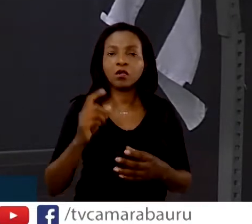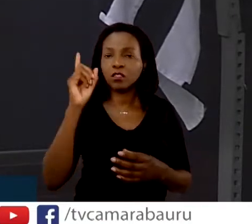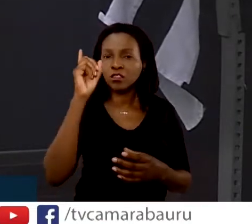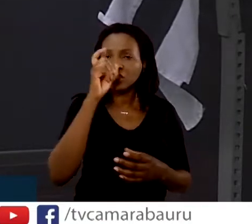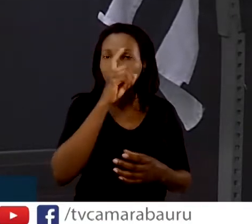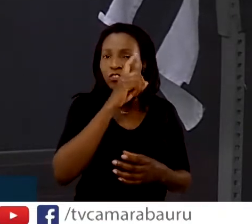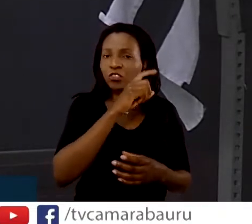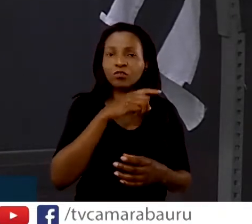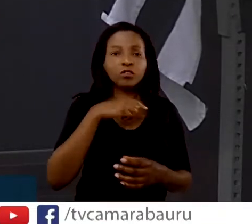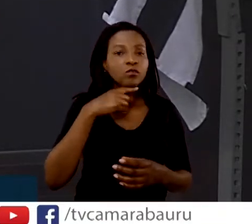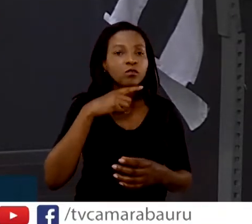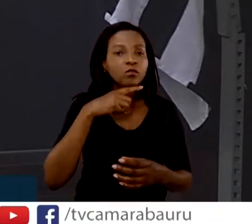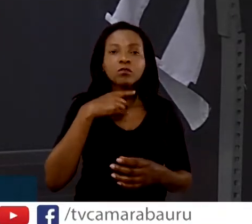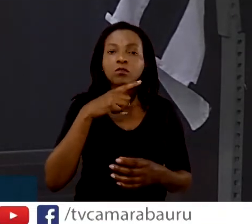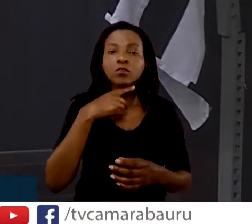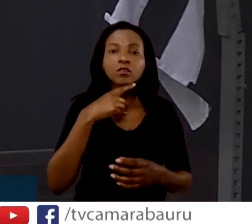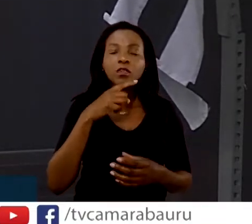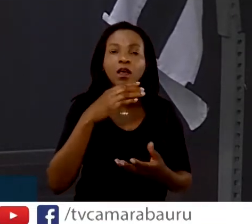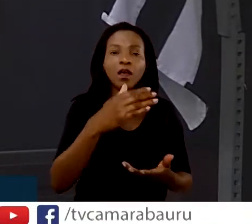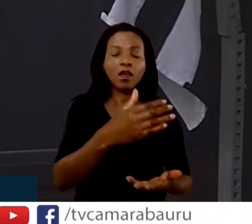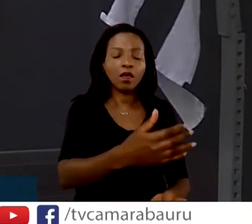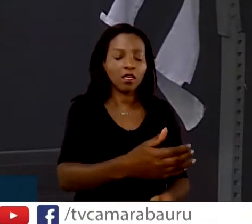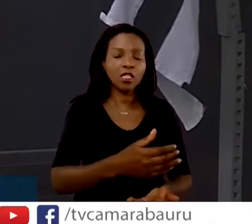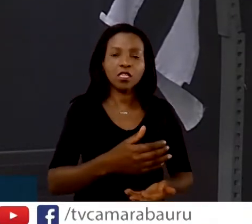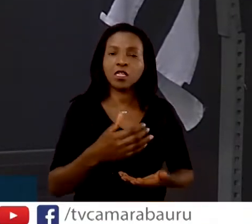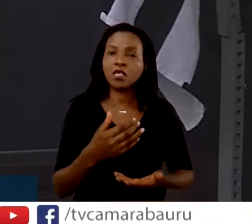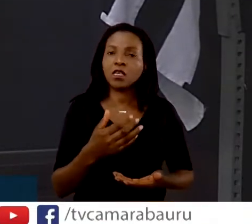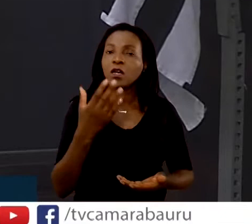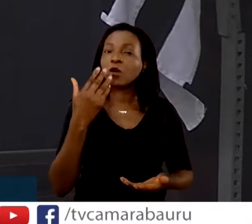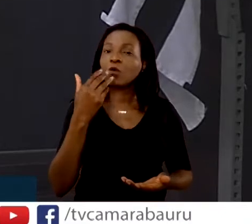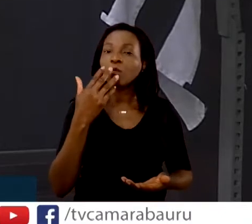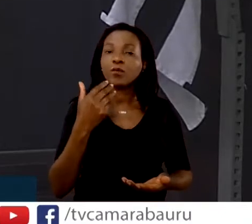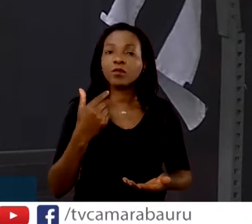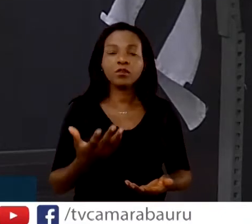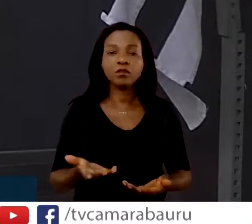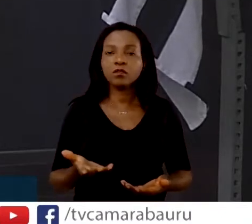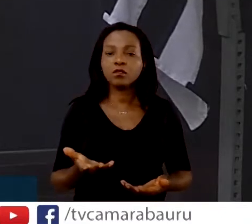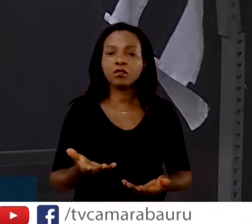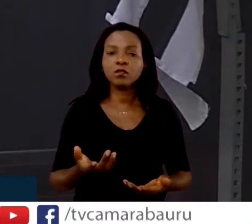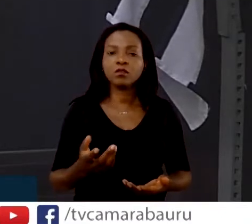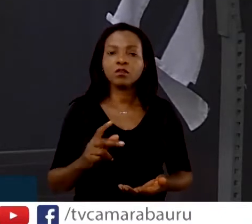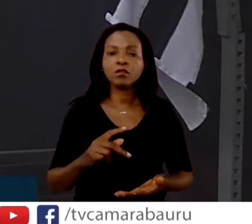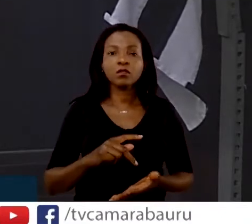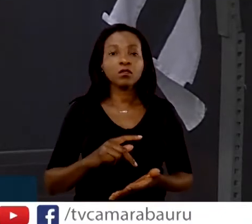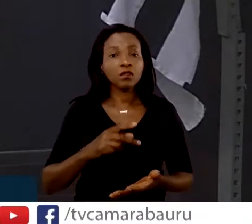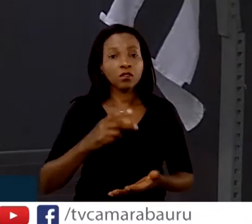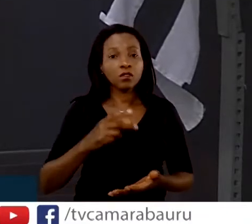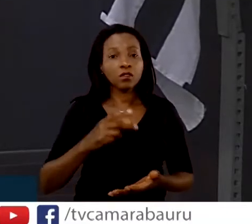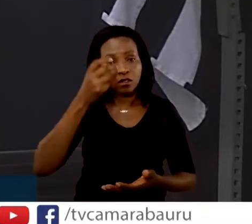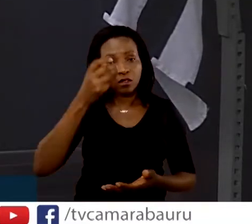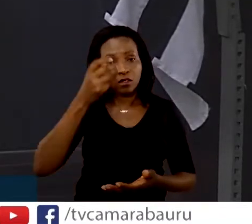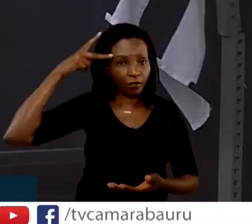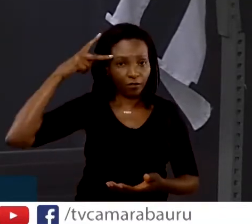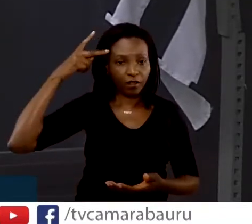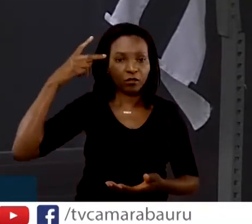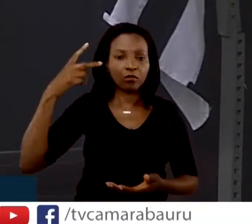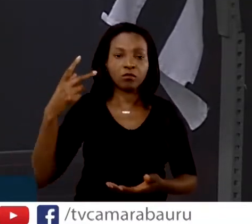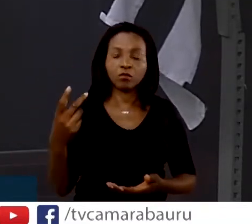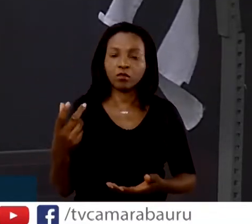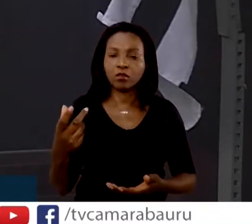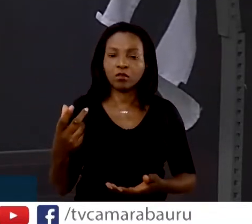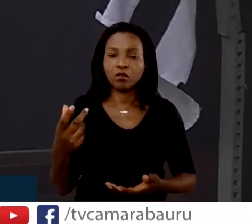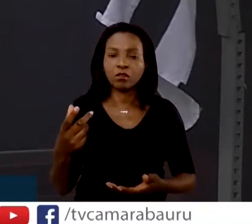esse precioso alimento, porque, na verdade, a Prefeitura, ela não tem que fazer